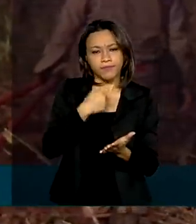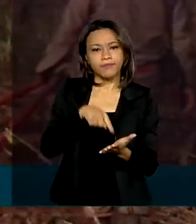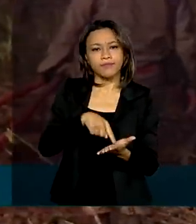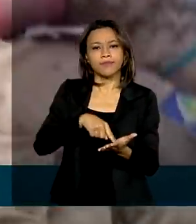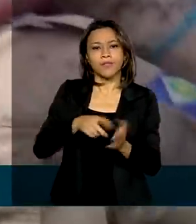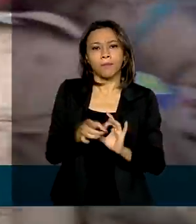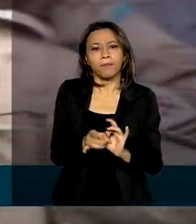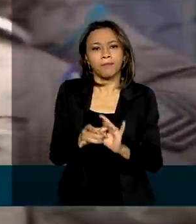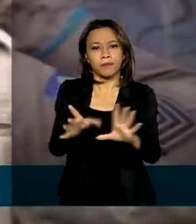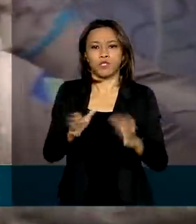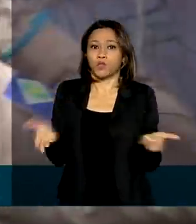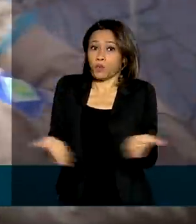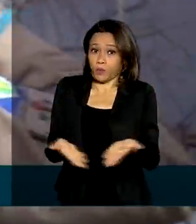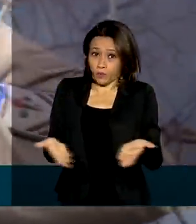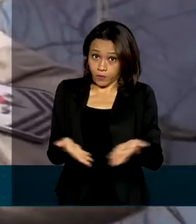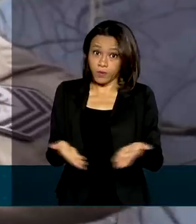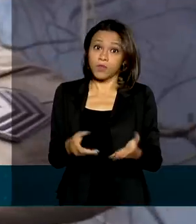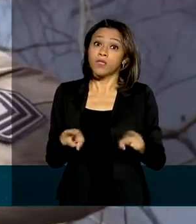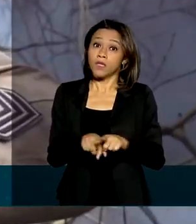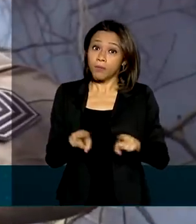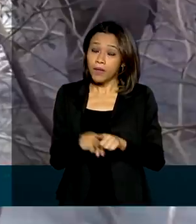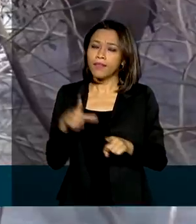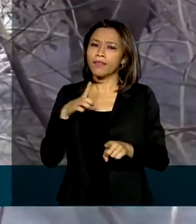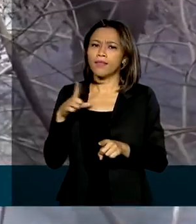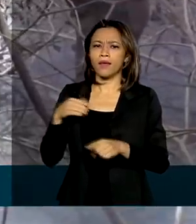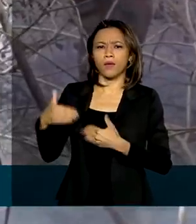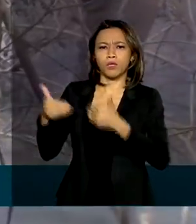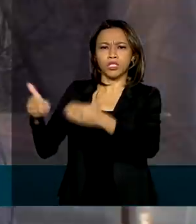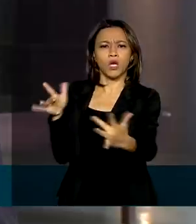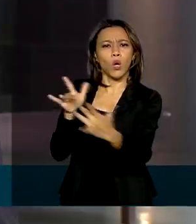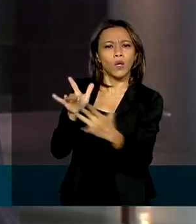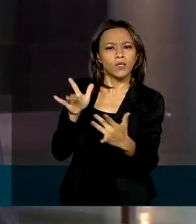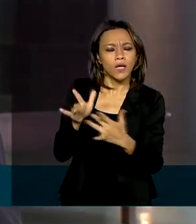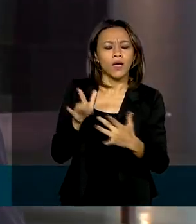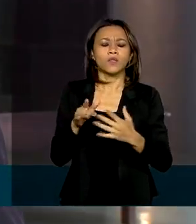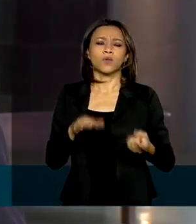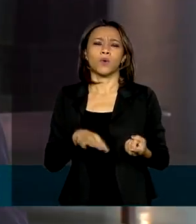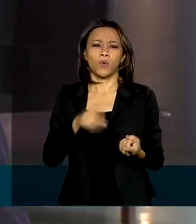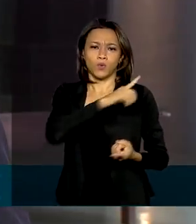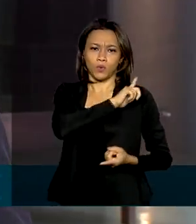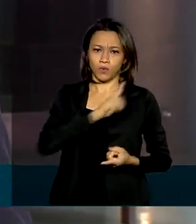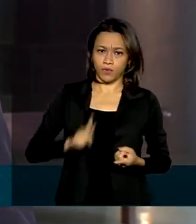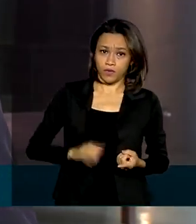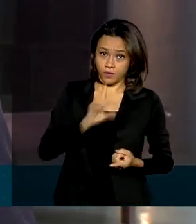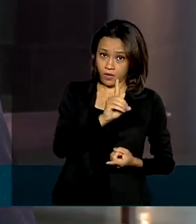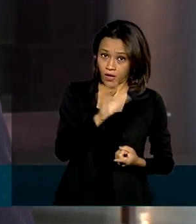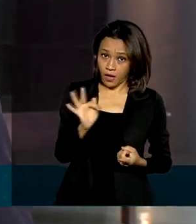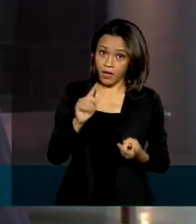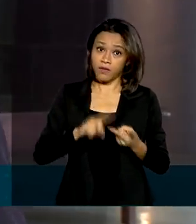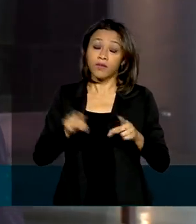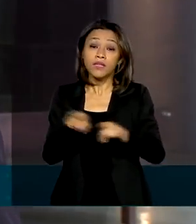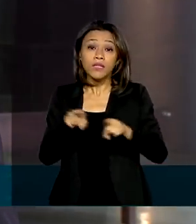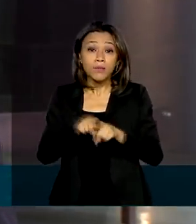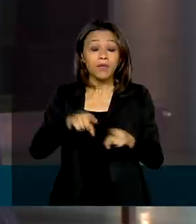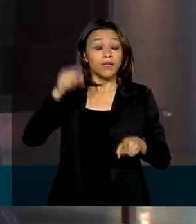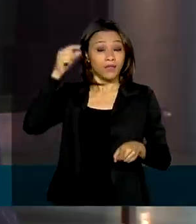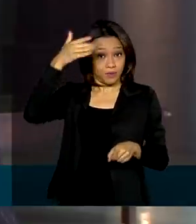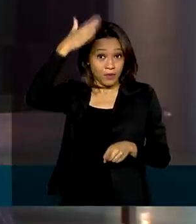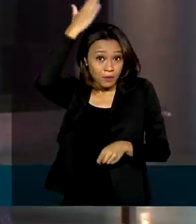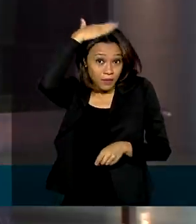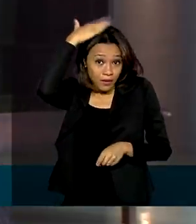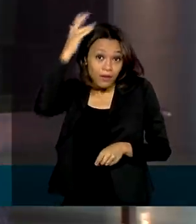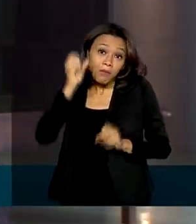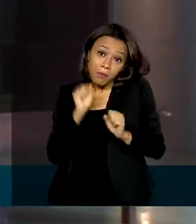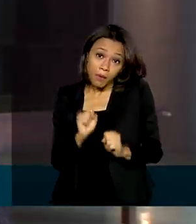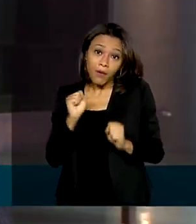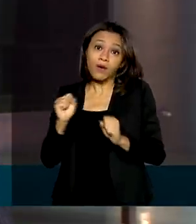União de hoje. Já passa também a manter em contato com os governos do Distrito Federal e do Paraná, que poderão também enviar militares